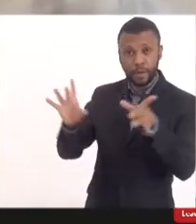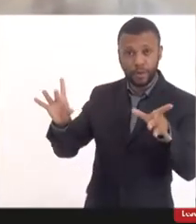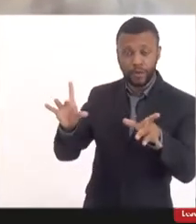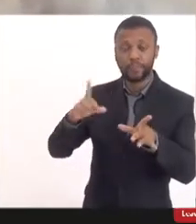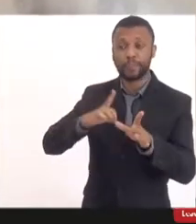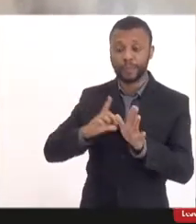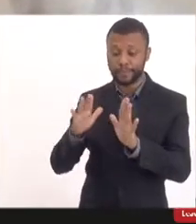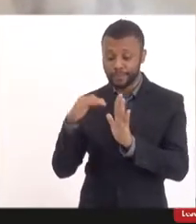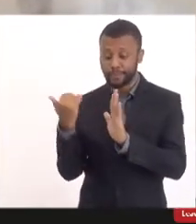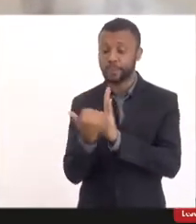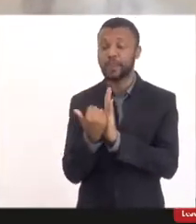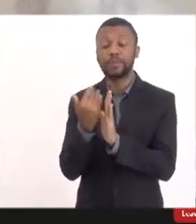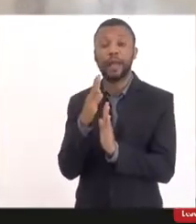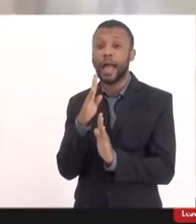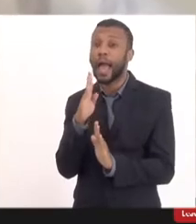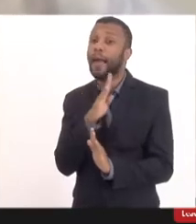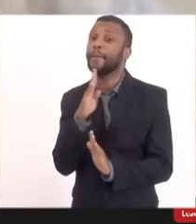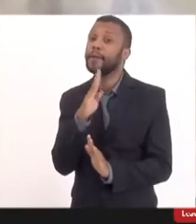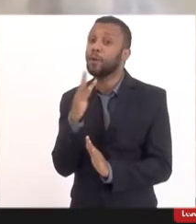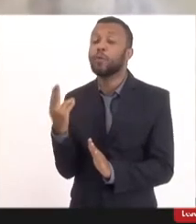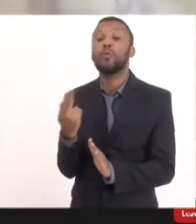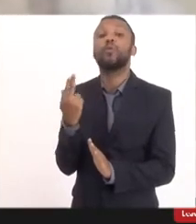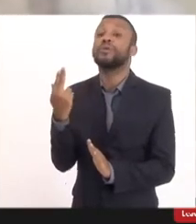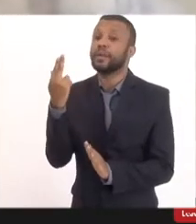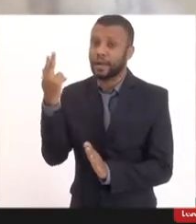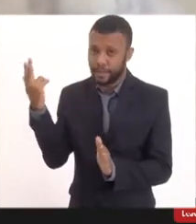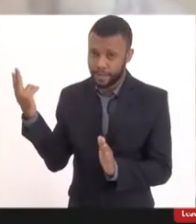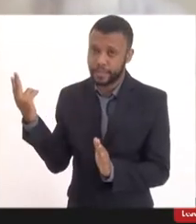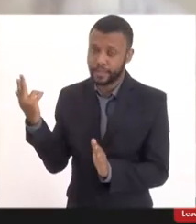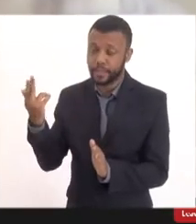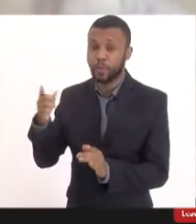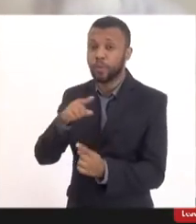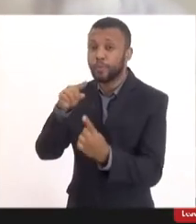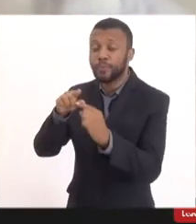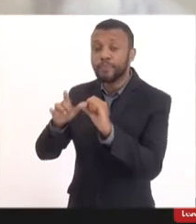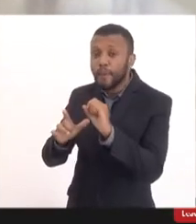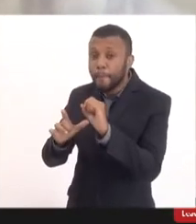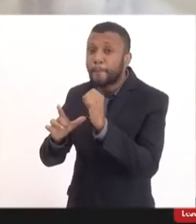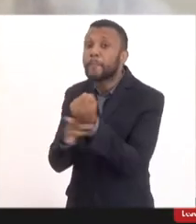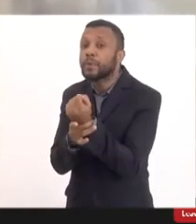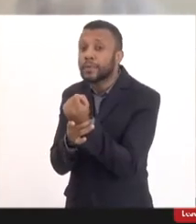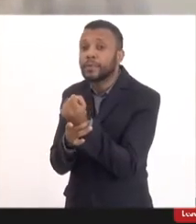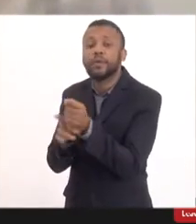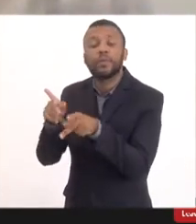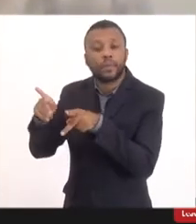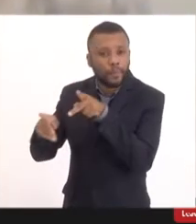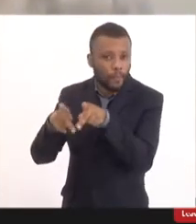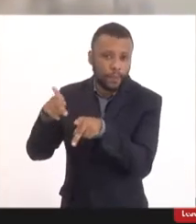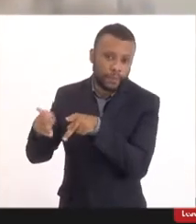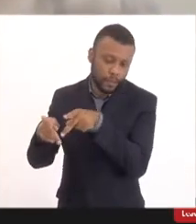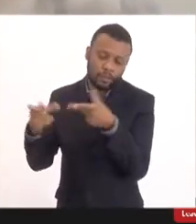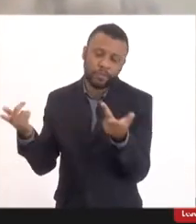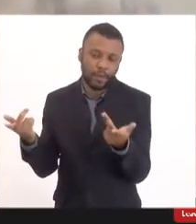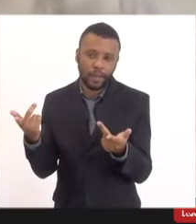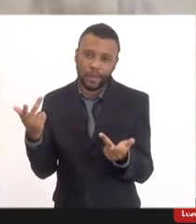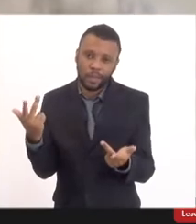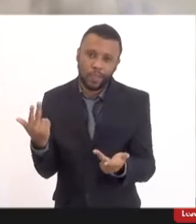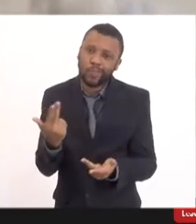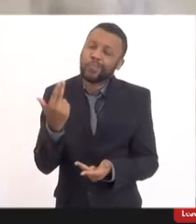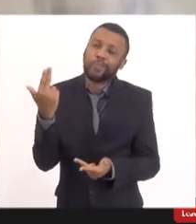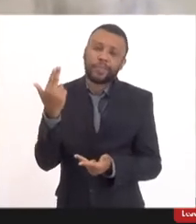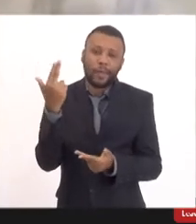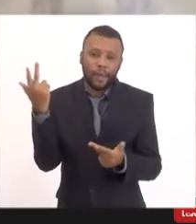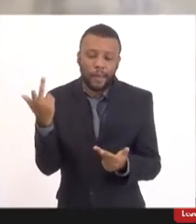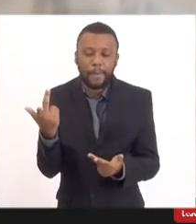em função da necessidade de se fazer uma proteção mínima da população. Não há como a gente negar que